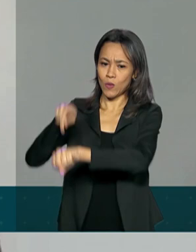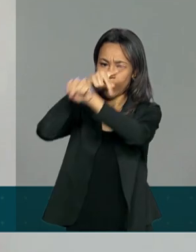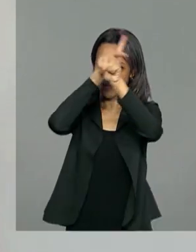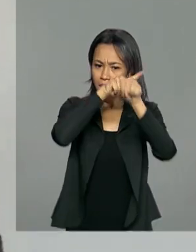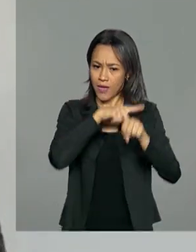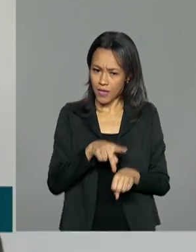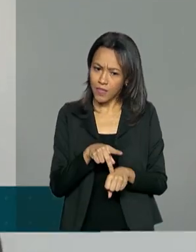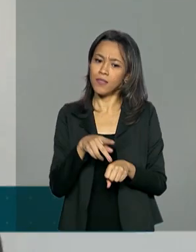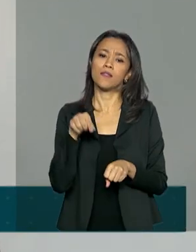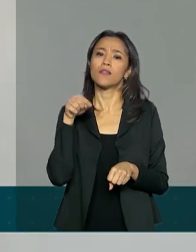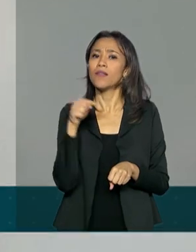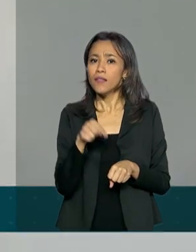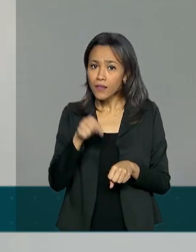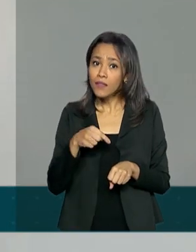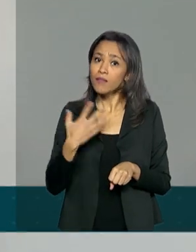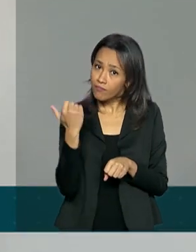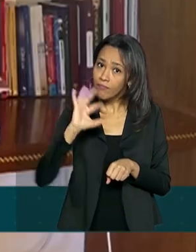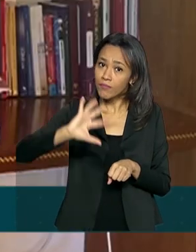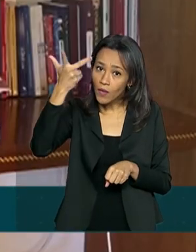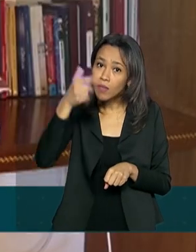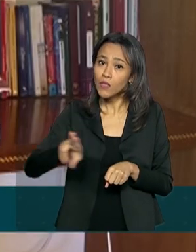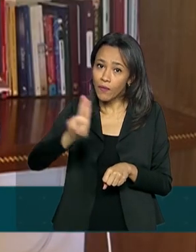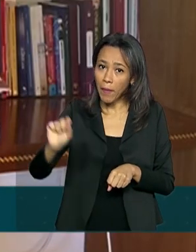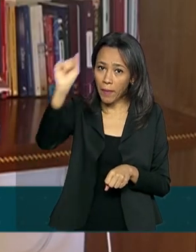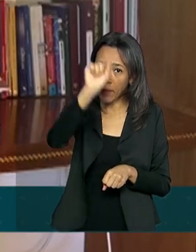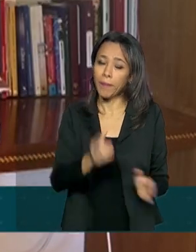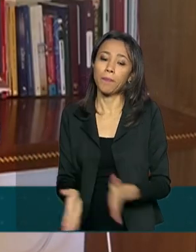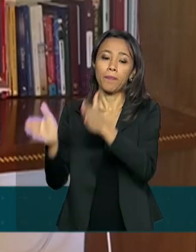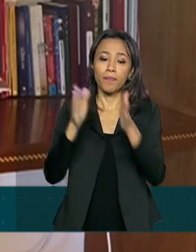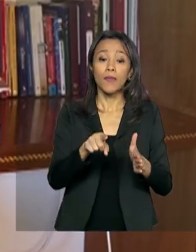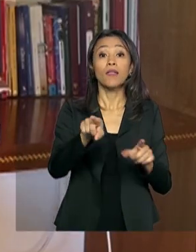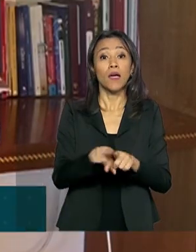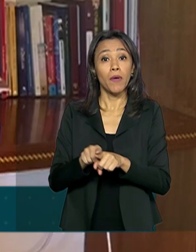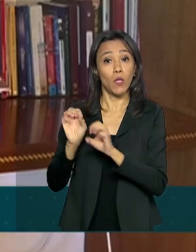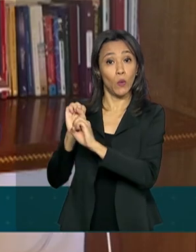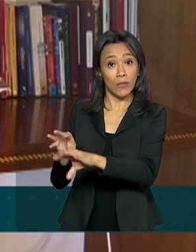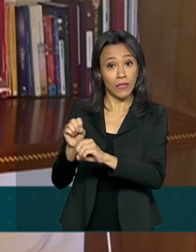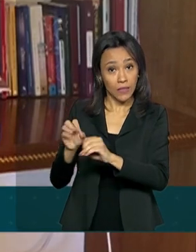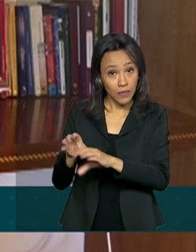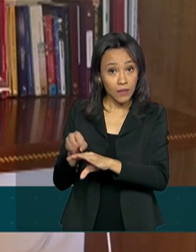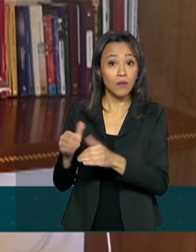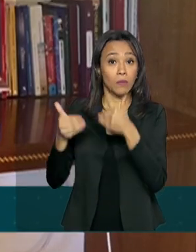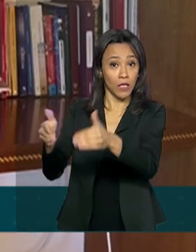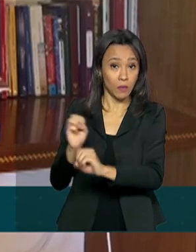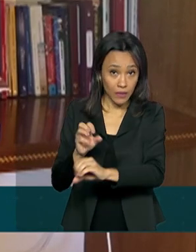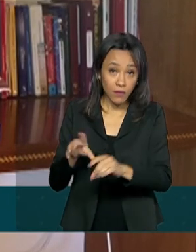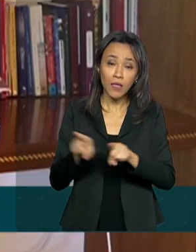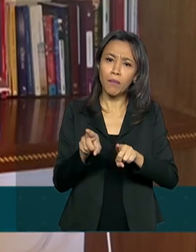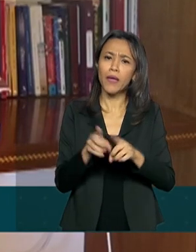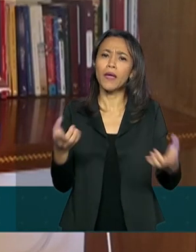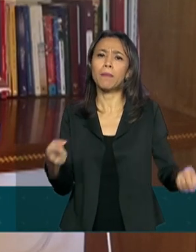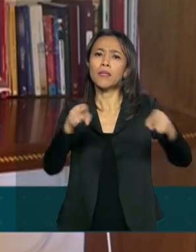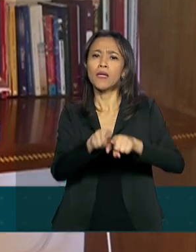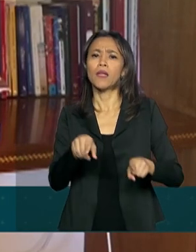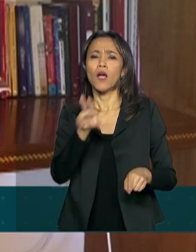AD é uma coisa frequente em instituições e escolas. Em outra frente, o MEC abriu em conjunto com instituições públicas de